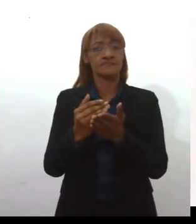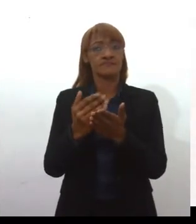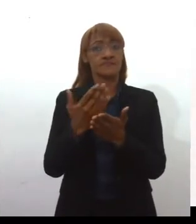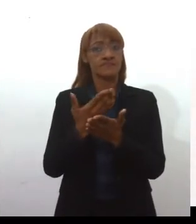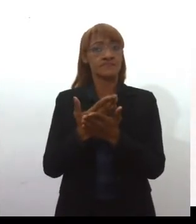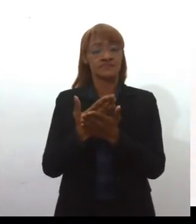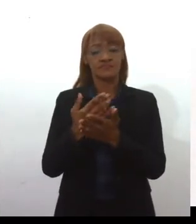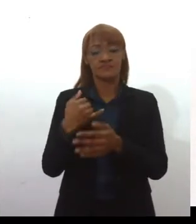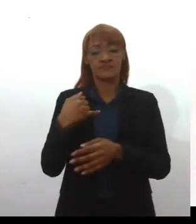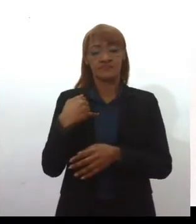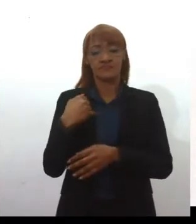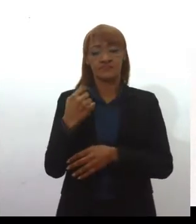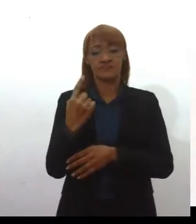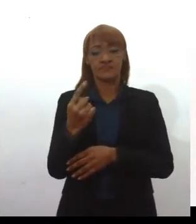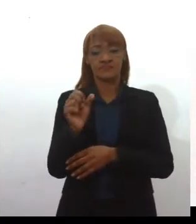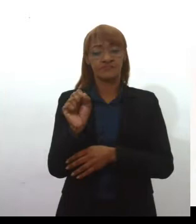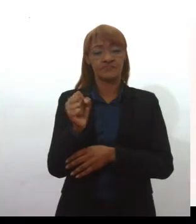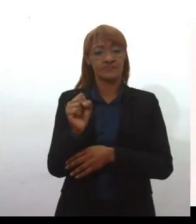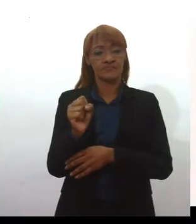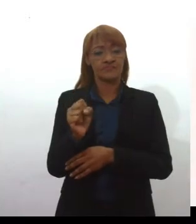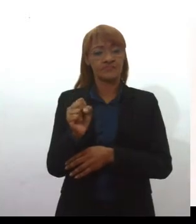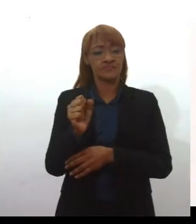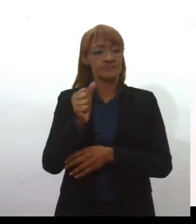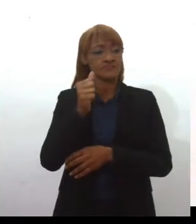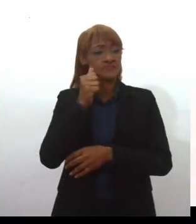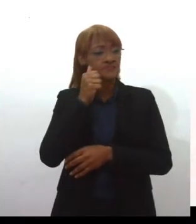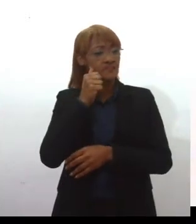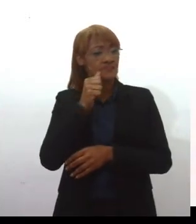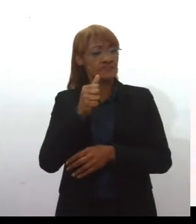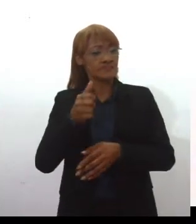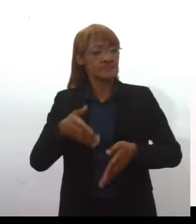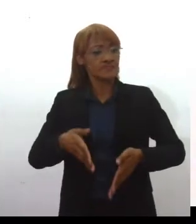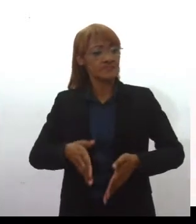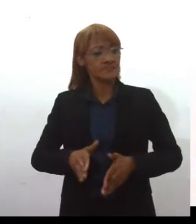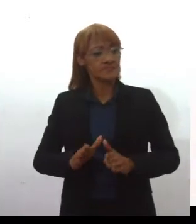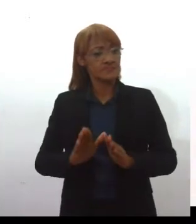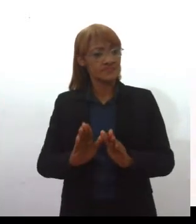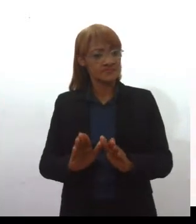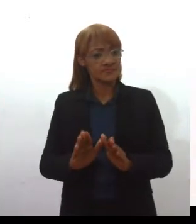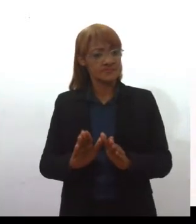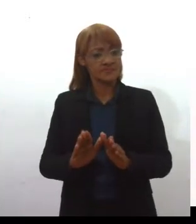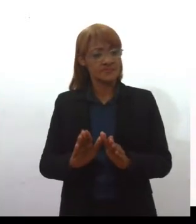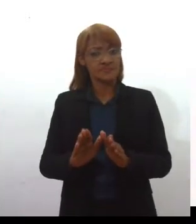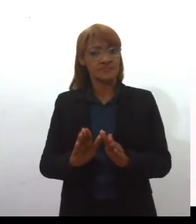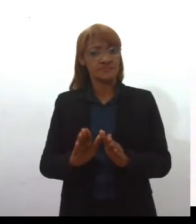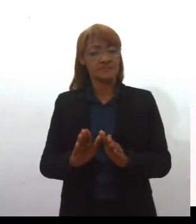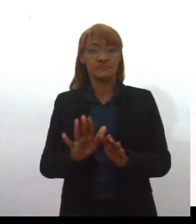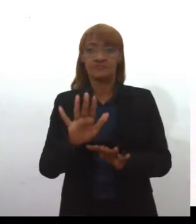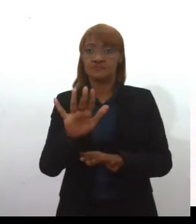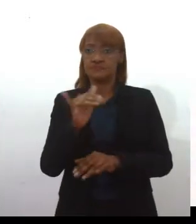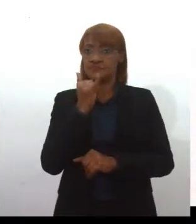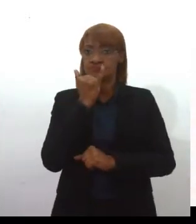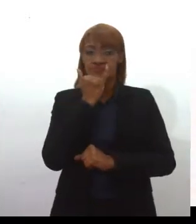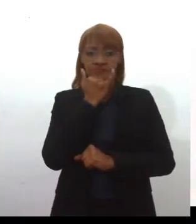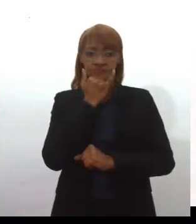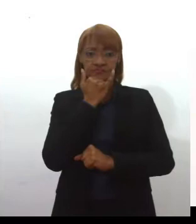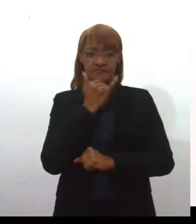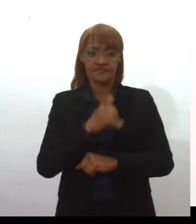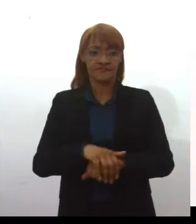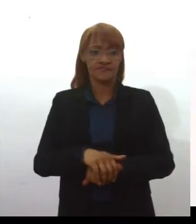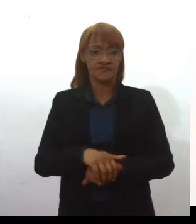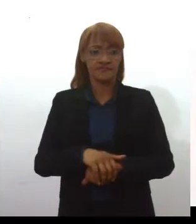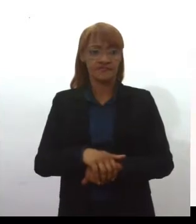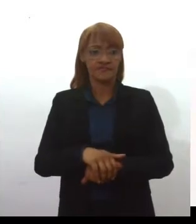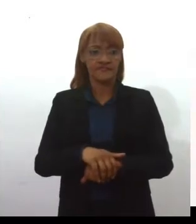né? Estamos falando de uma mulher que nasceu apenas 13 anos após a abolição da escravatura, num estado